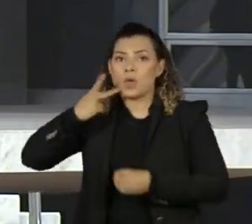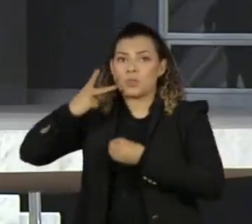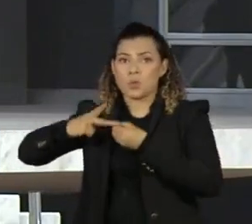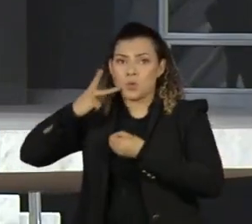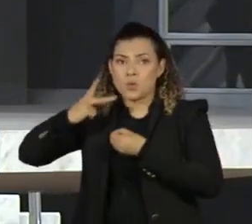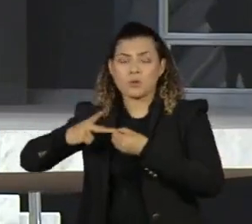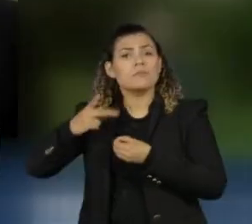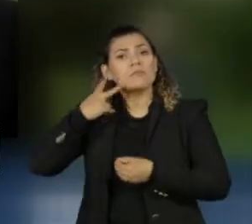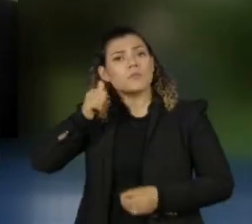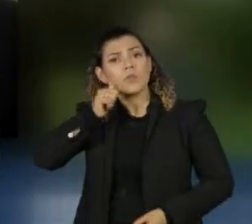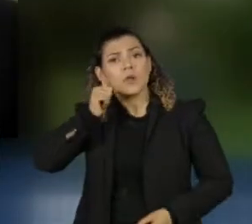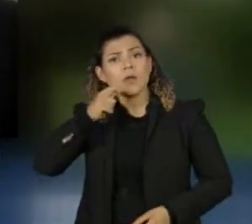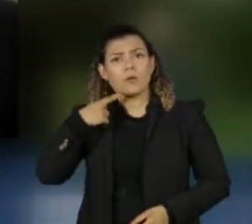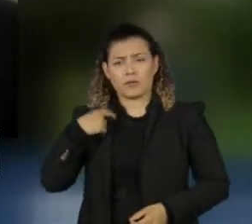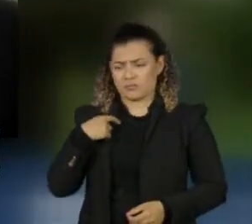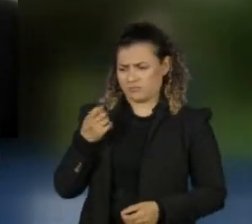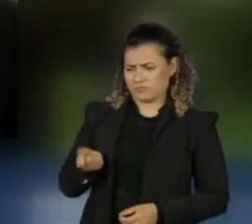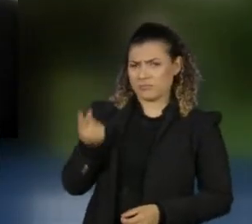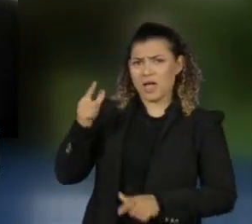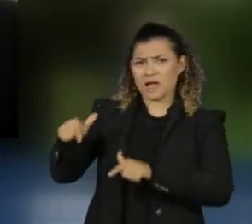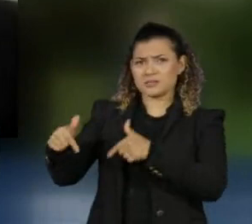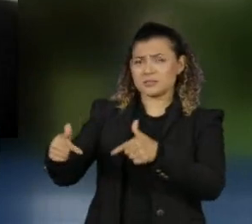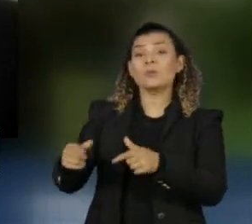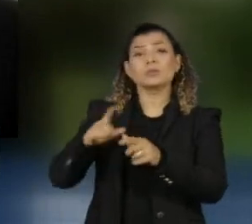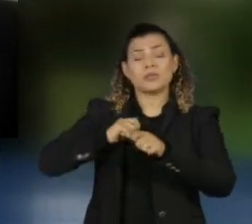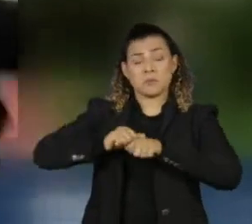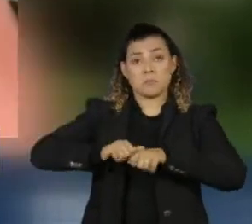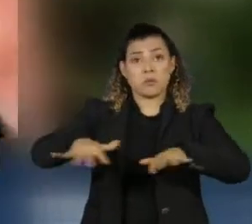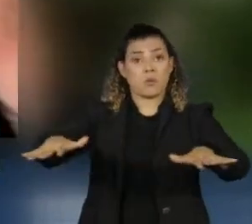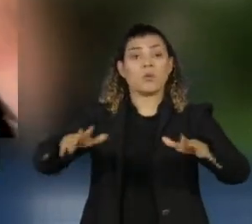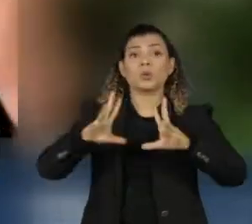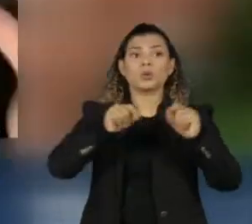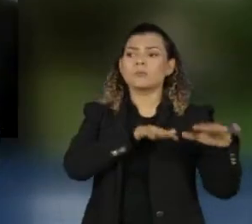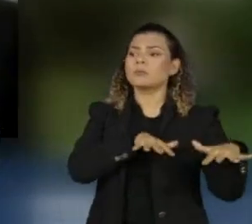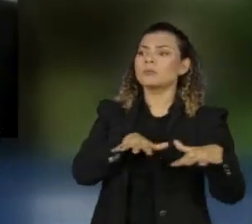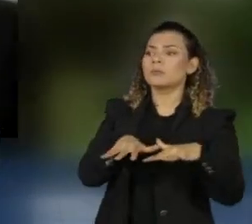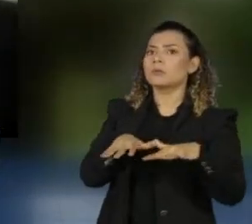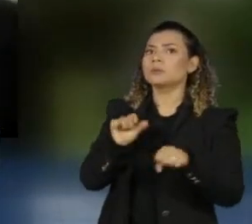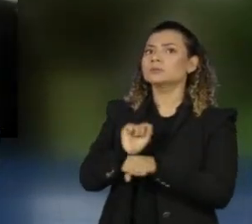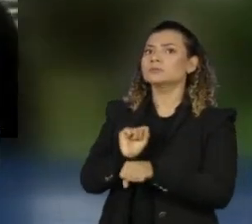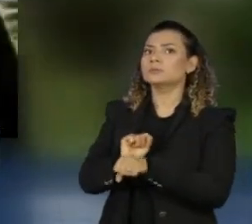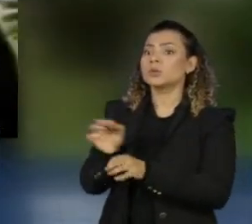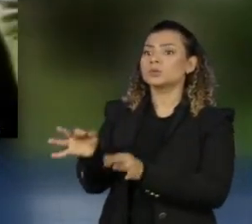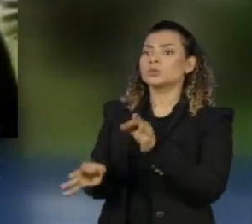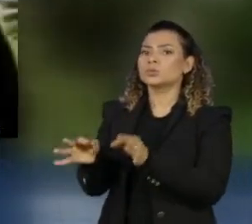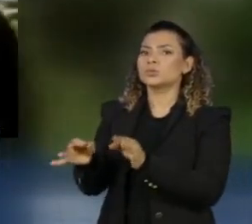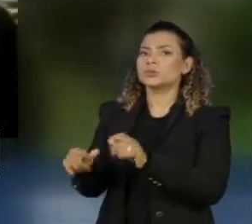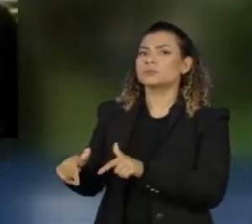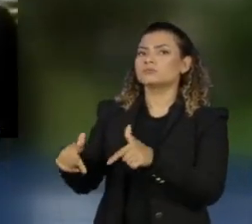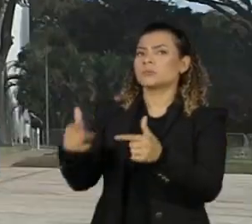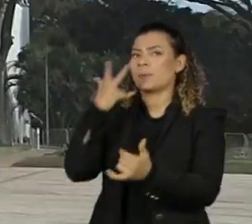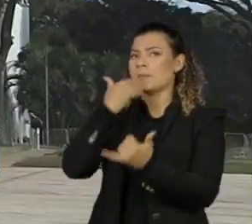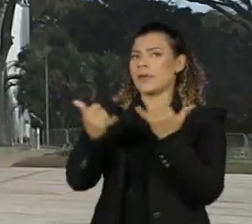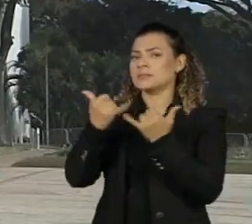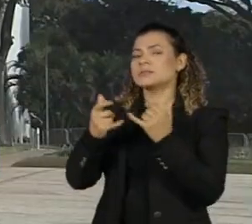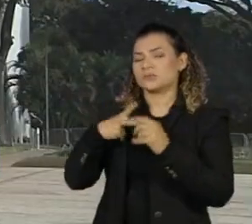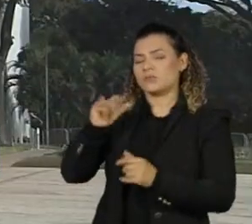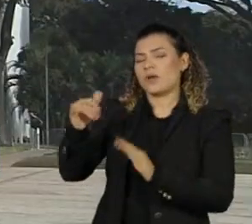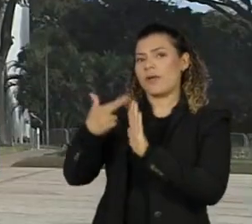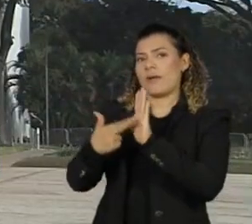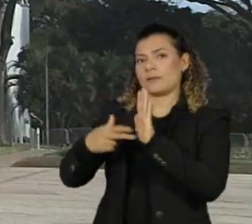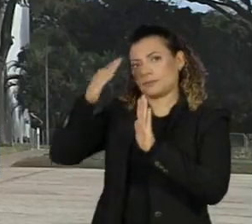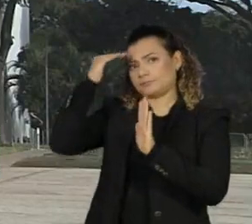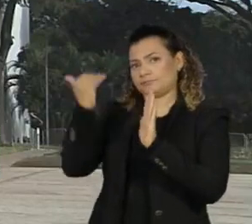negligência na função tem repercussão geral e deve ser aplicada a partir de agora pelos juízes em causas semelhantes. A